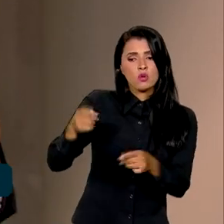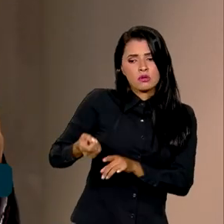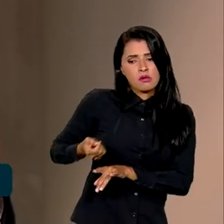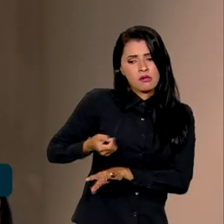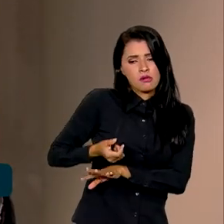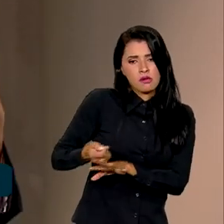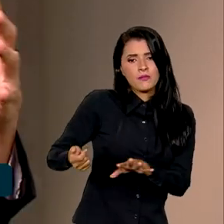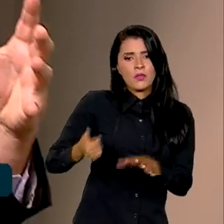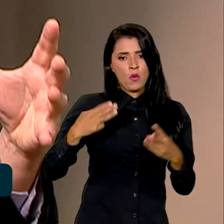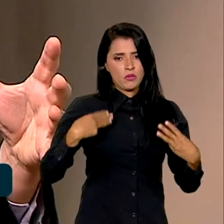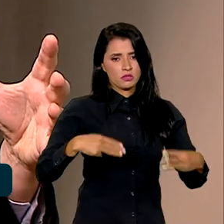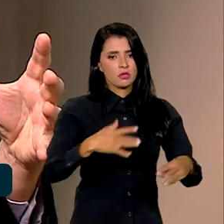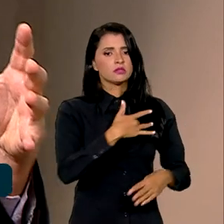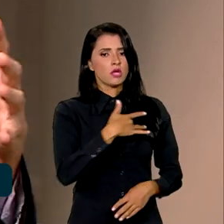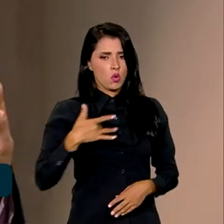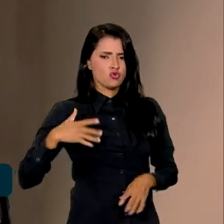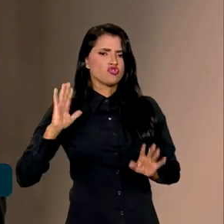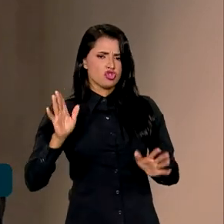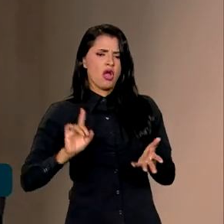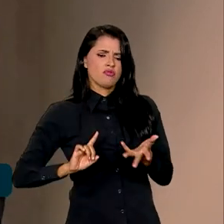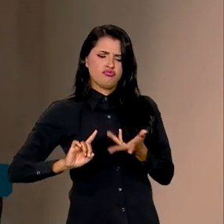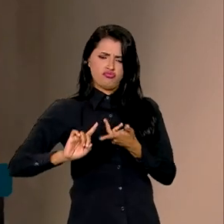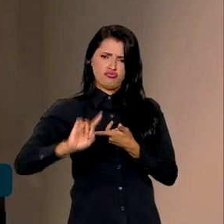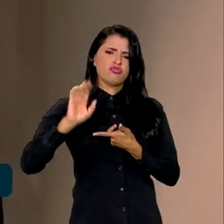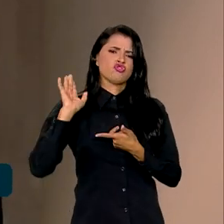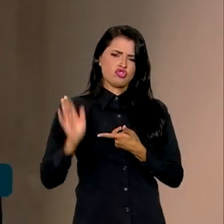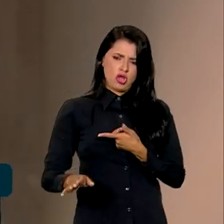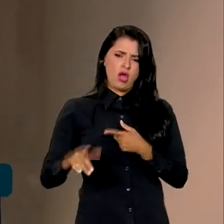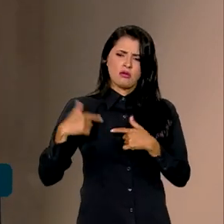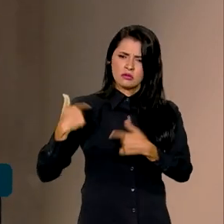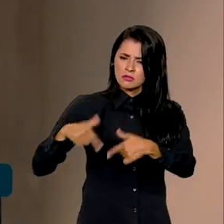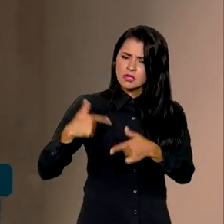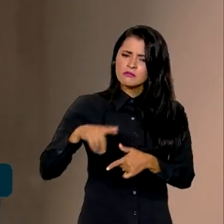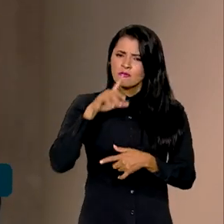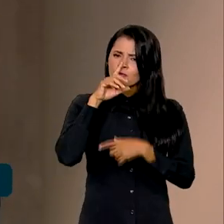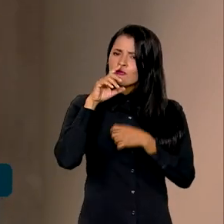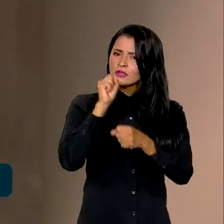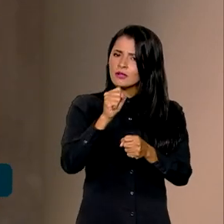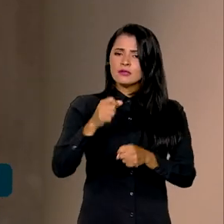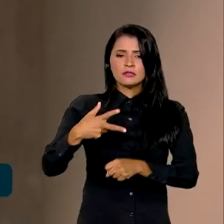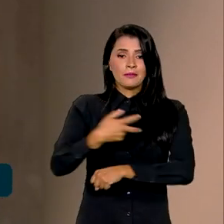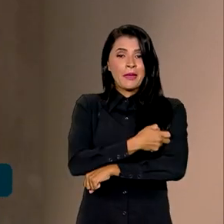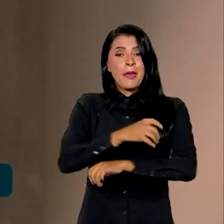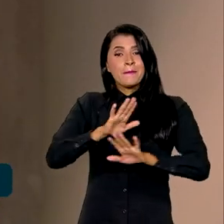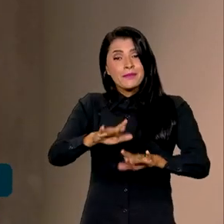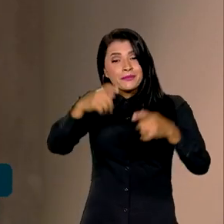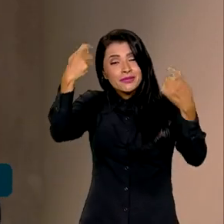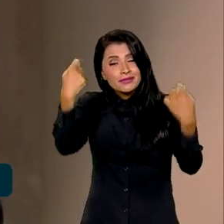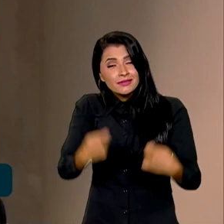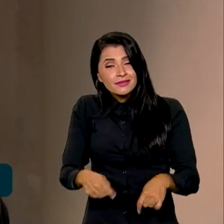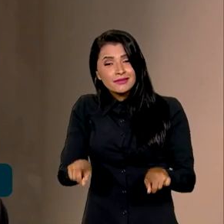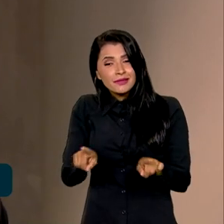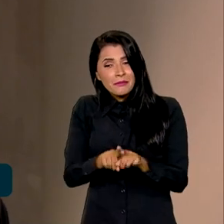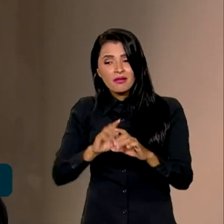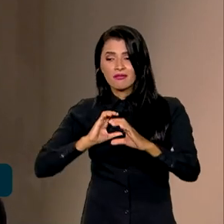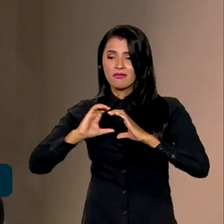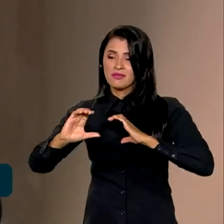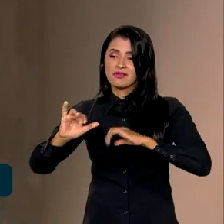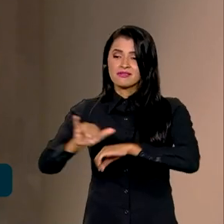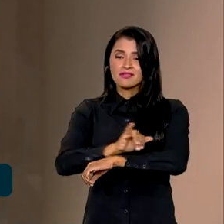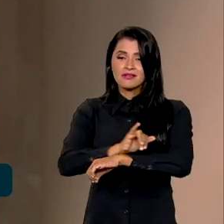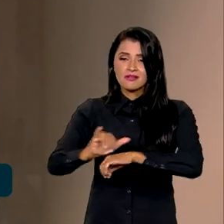Então, o Ministério da Saúde já tem uma série de ações que eles têm trabalhado para fortalecer a cobertura vacinal. Mas isso precisa vir com comunicação